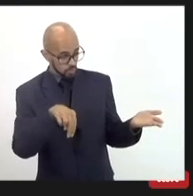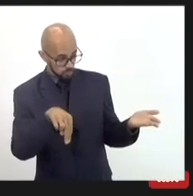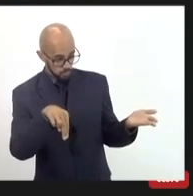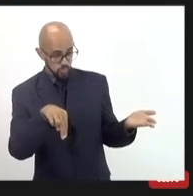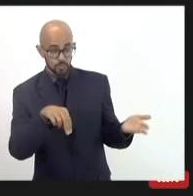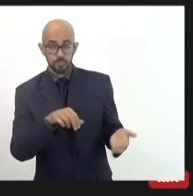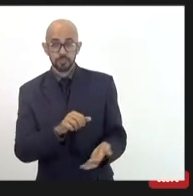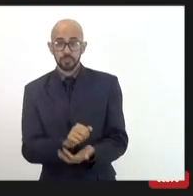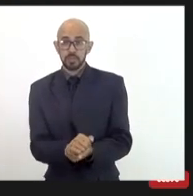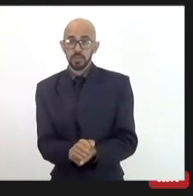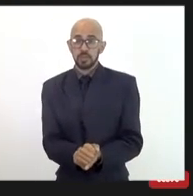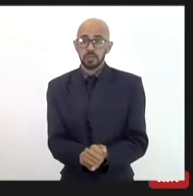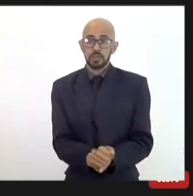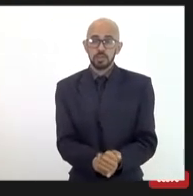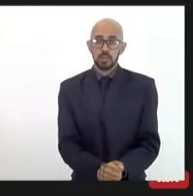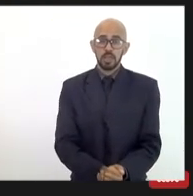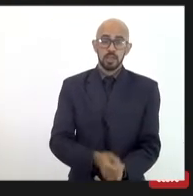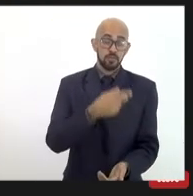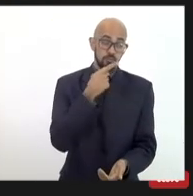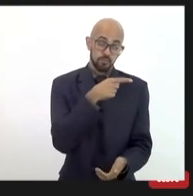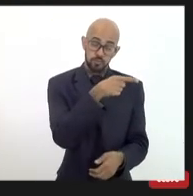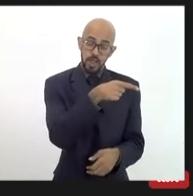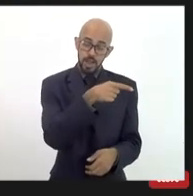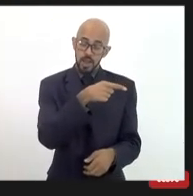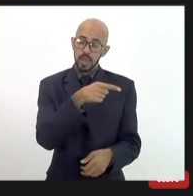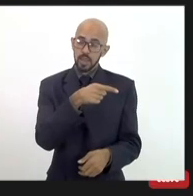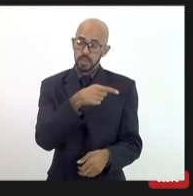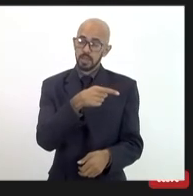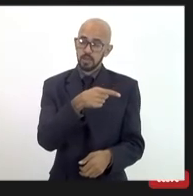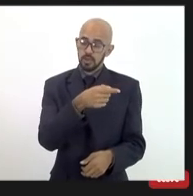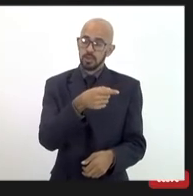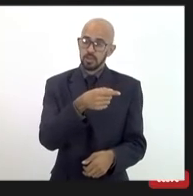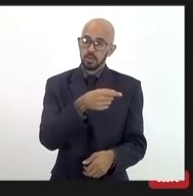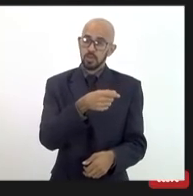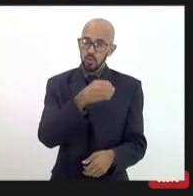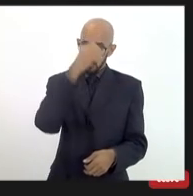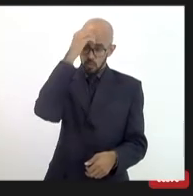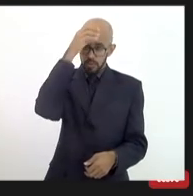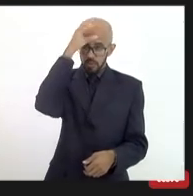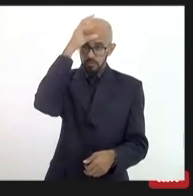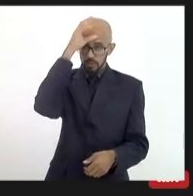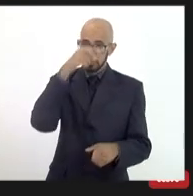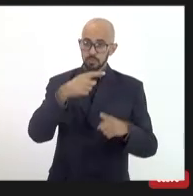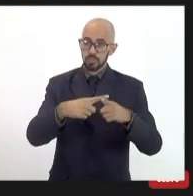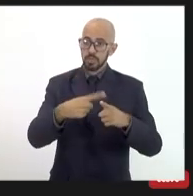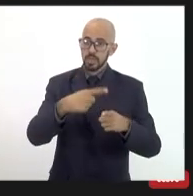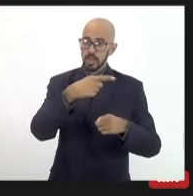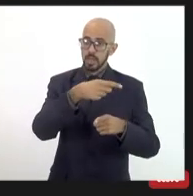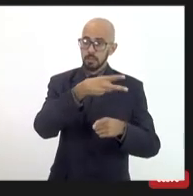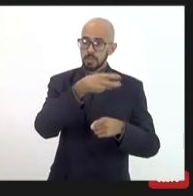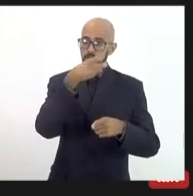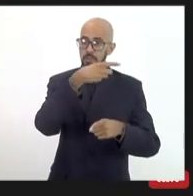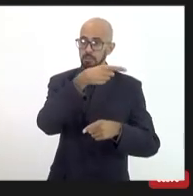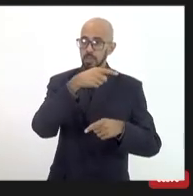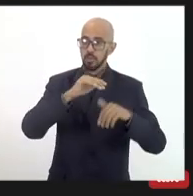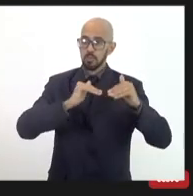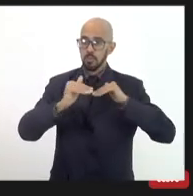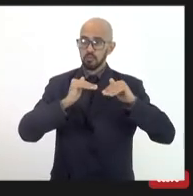muita propriedade porque ele ele viu aí nesse final de semana um movimento grande na região dele aí